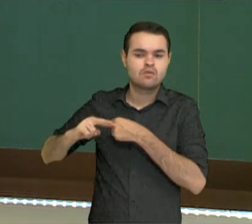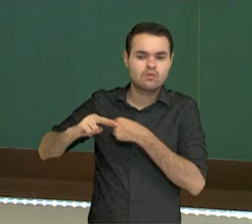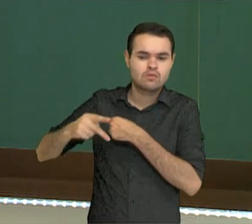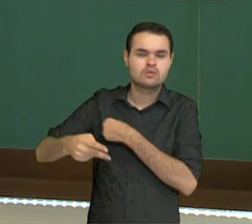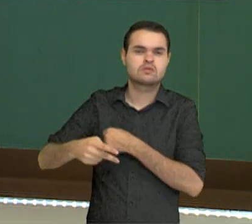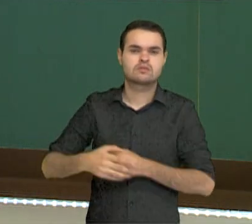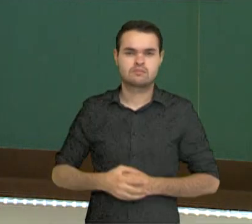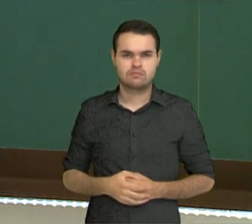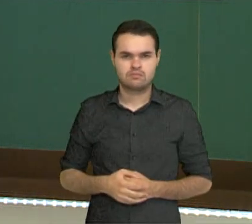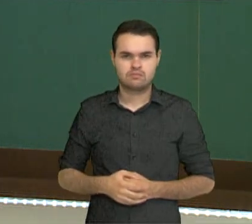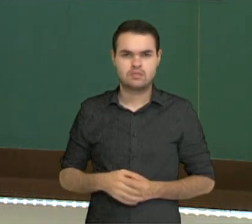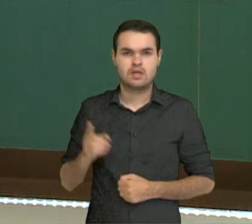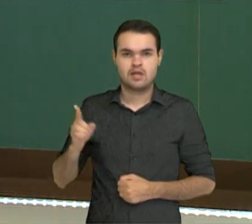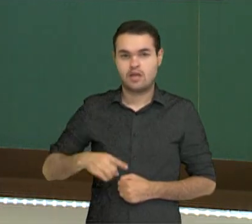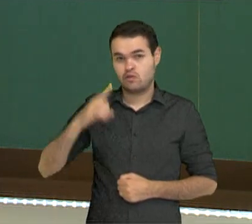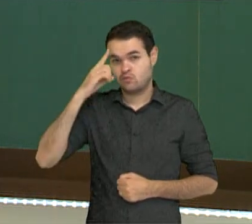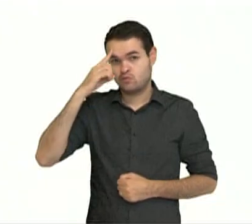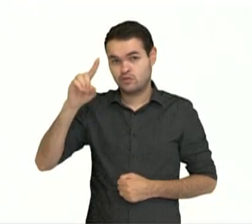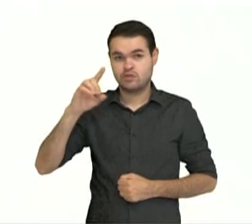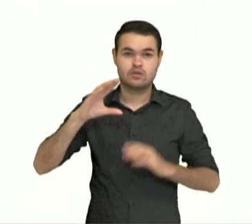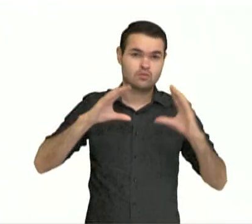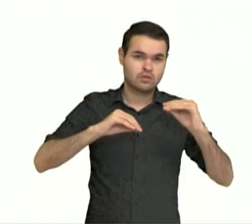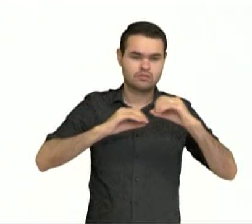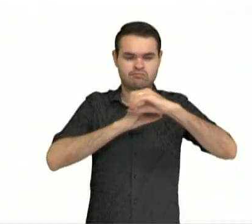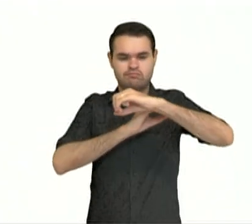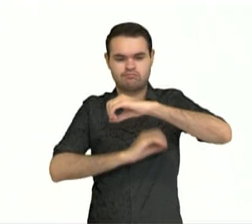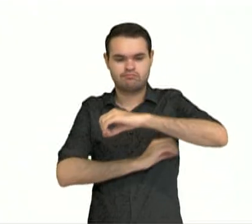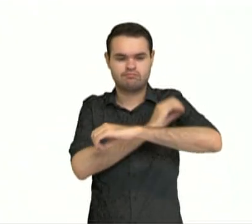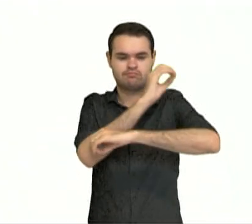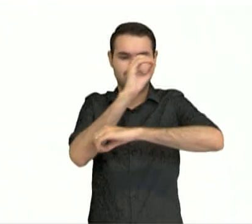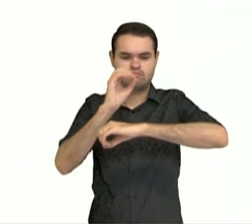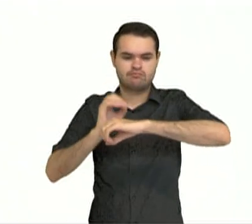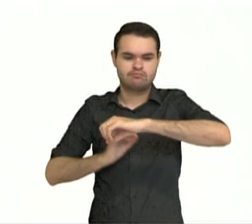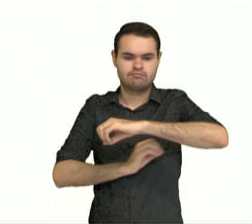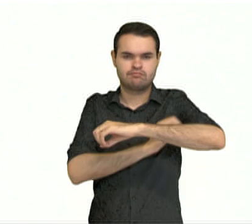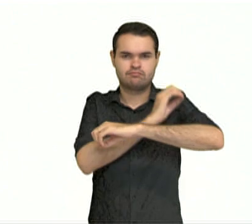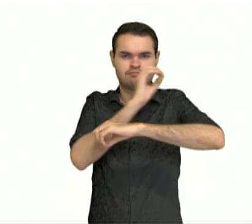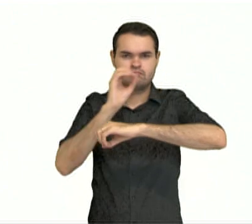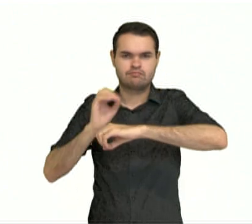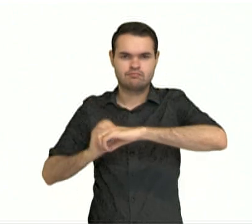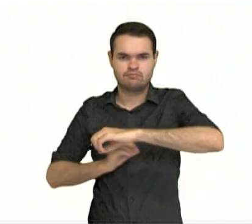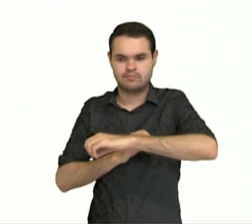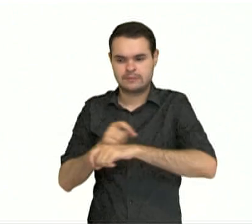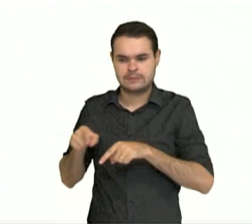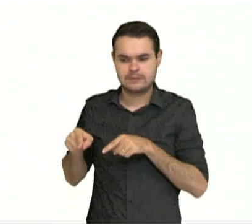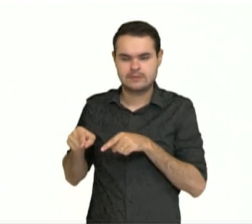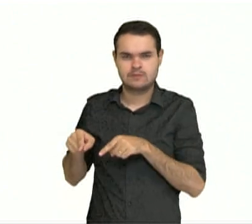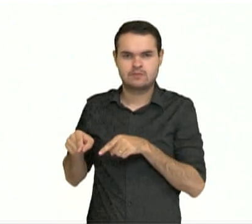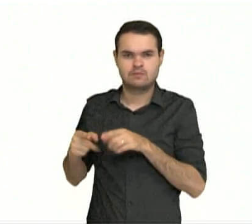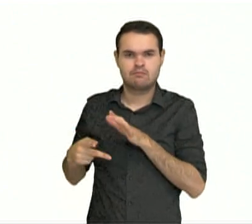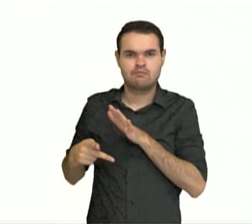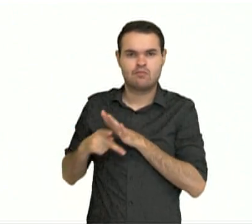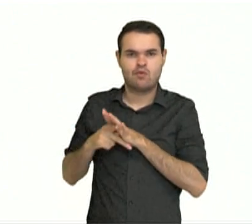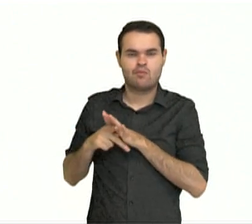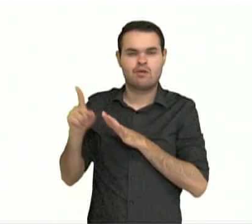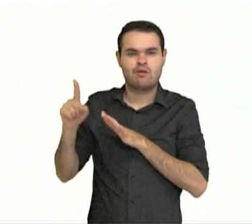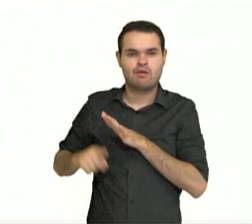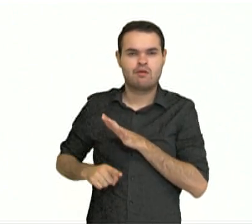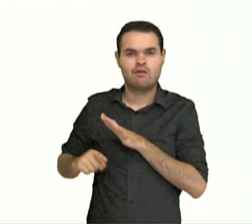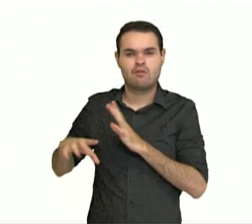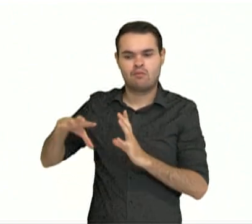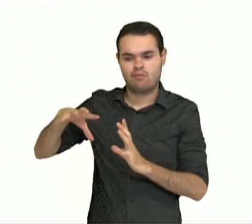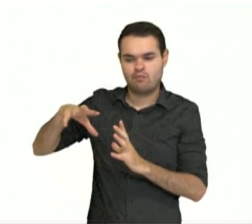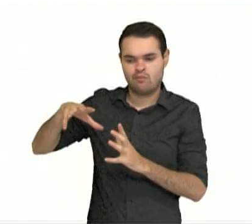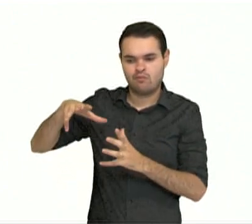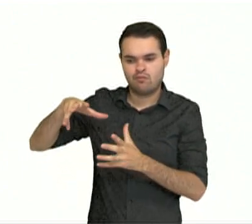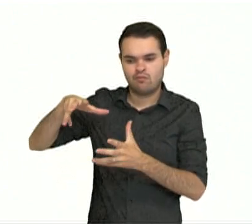A sucessão dos dias e das noites. Isso é resultado do movimento de rotação. O é o movimento de rotação? A